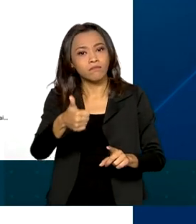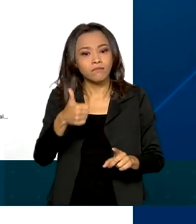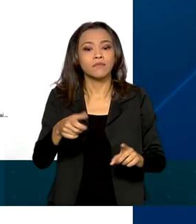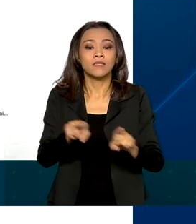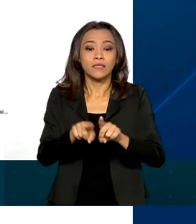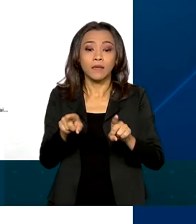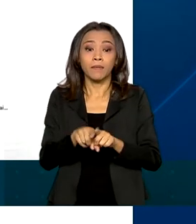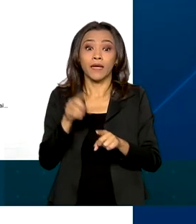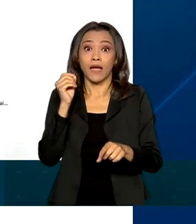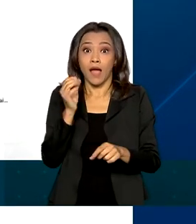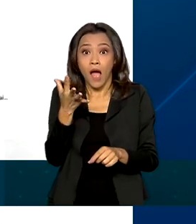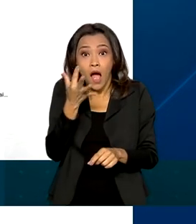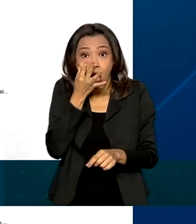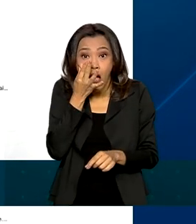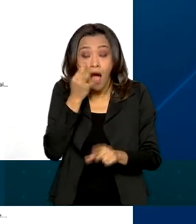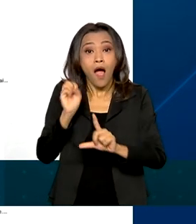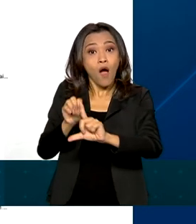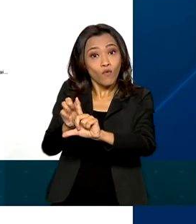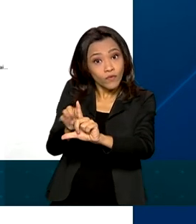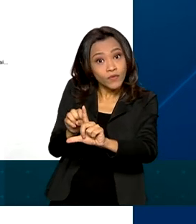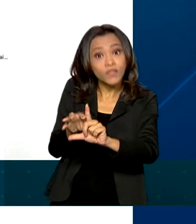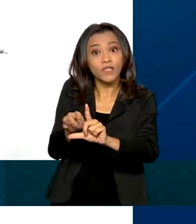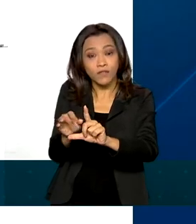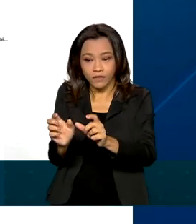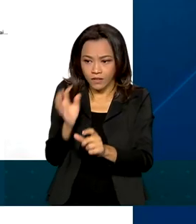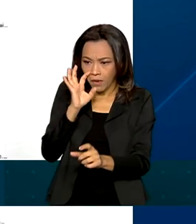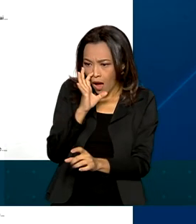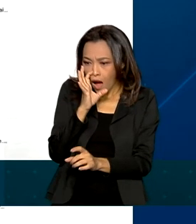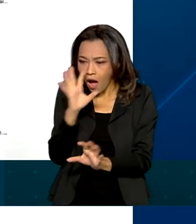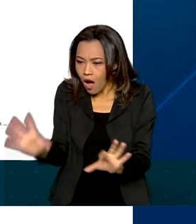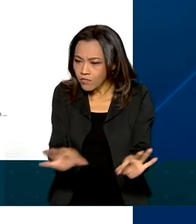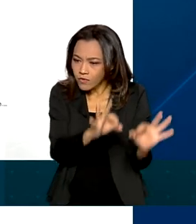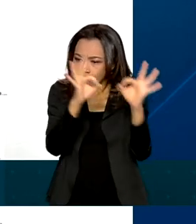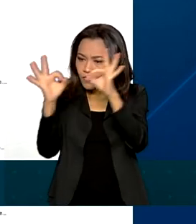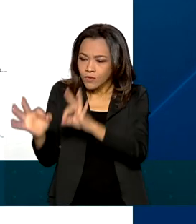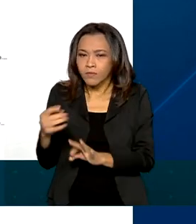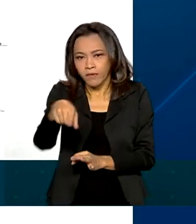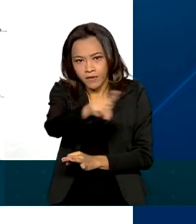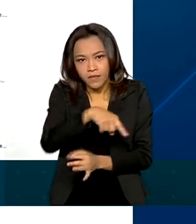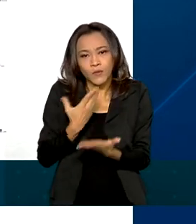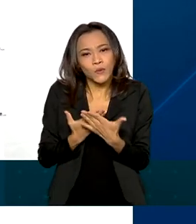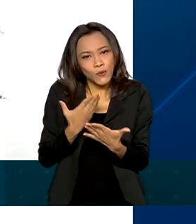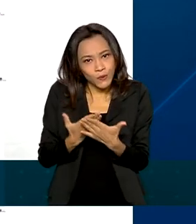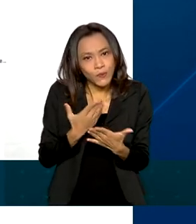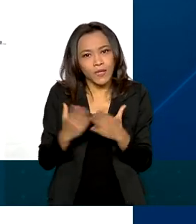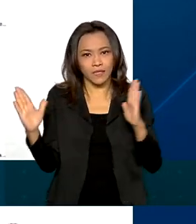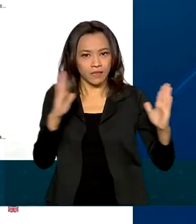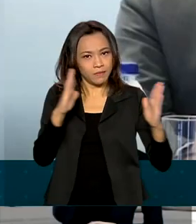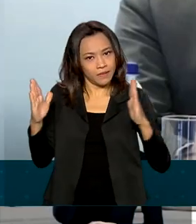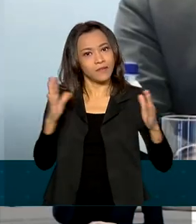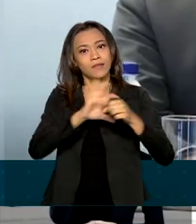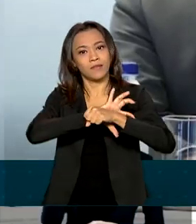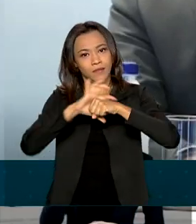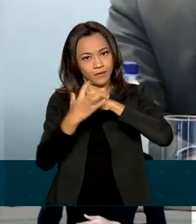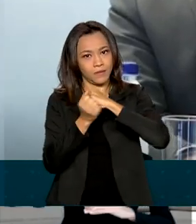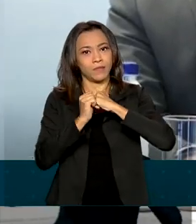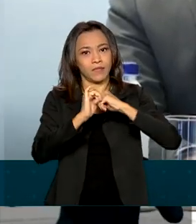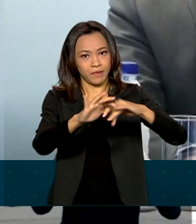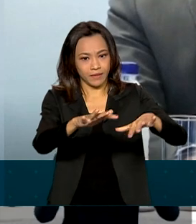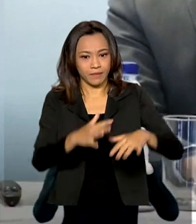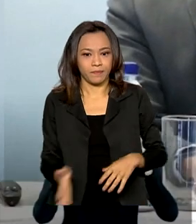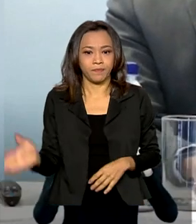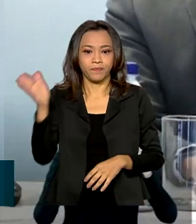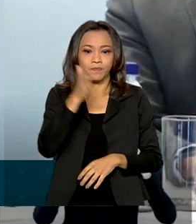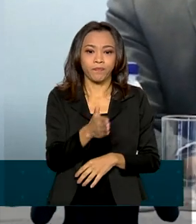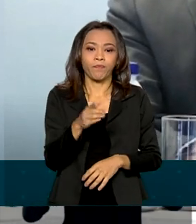transmissões ao vivo. Mais uma alternativa para caprichar nos estudos em tempos de pandemia. A educação